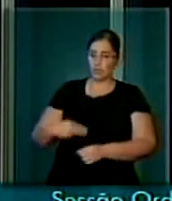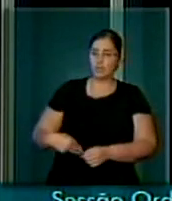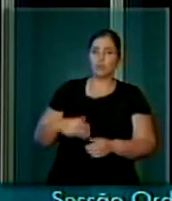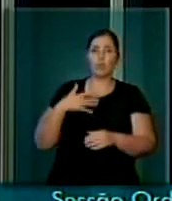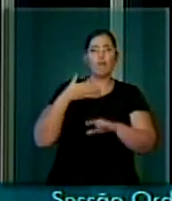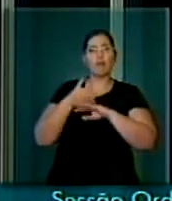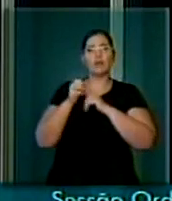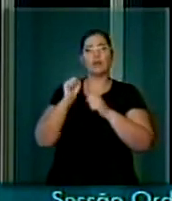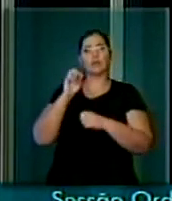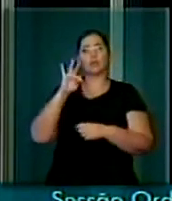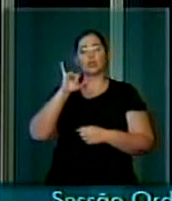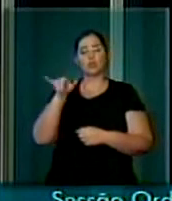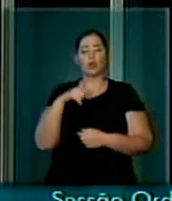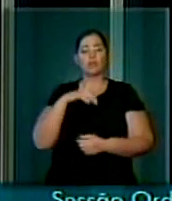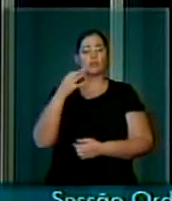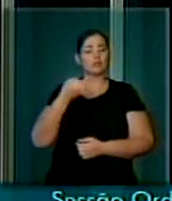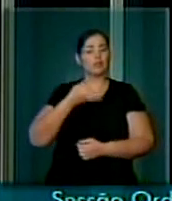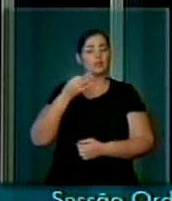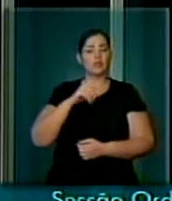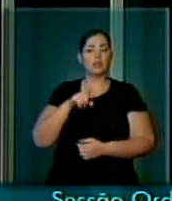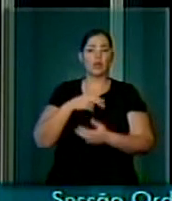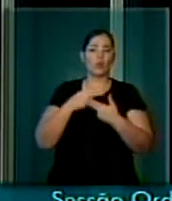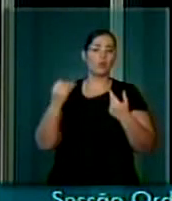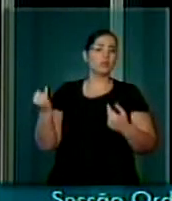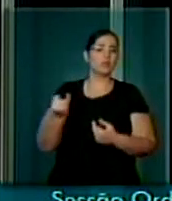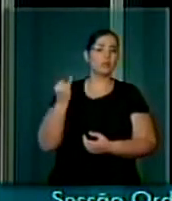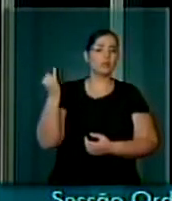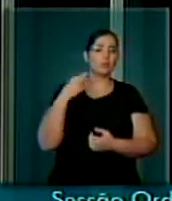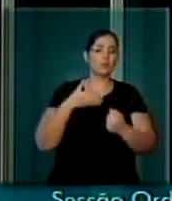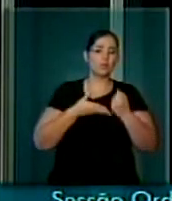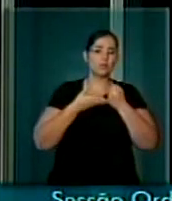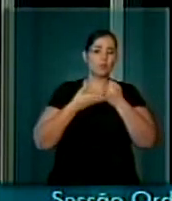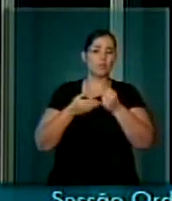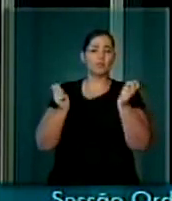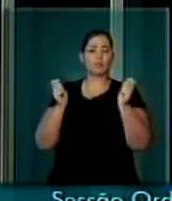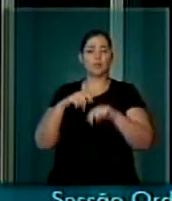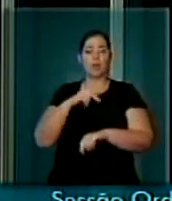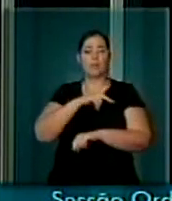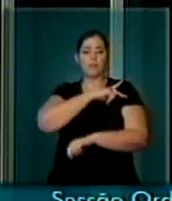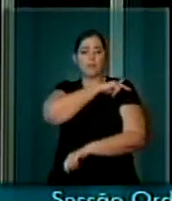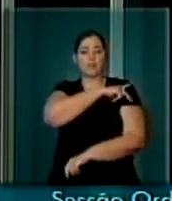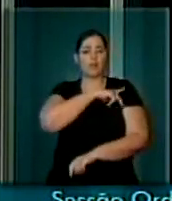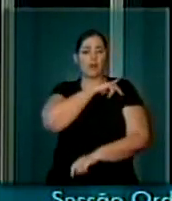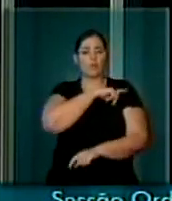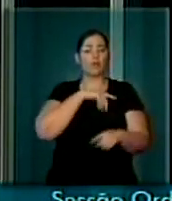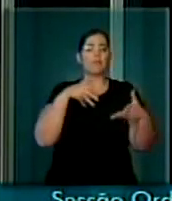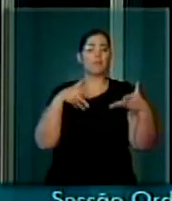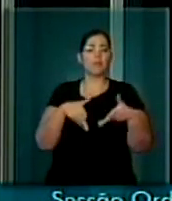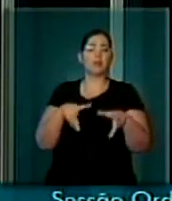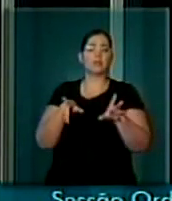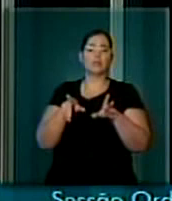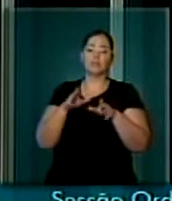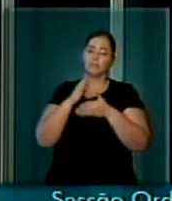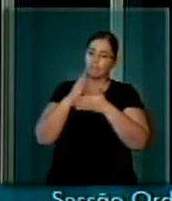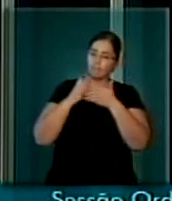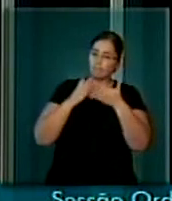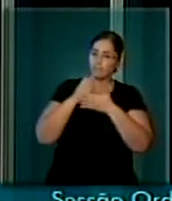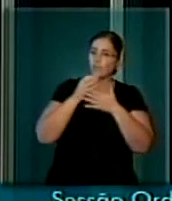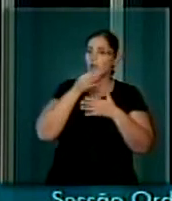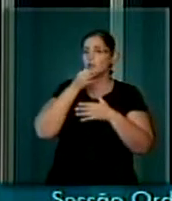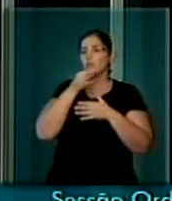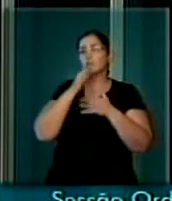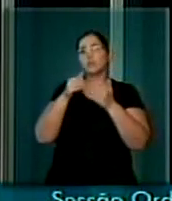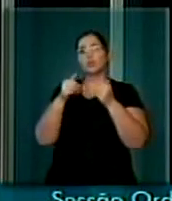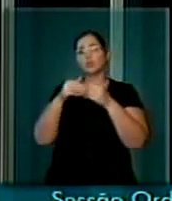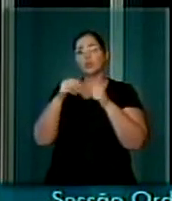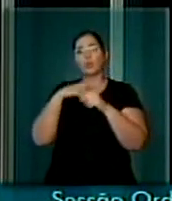que foi um fator preponderante para que o Piauí tivesse em parte a sua indicação atendida.